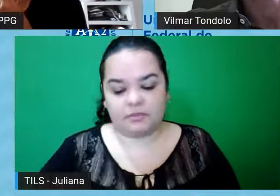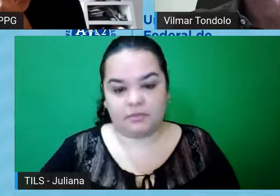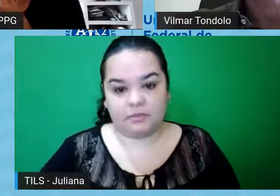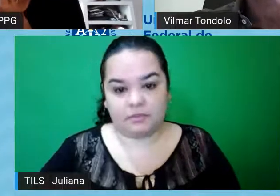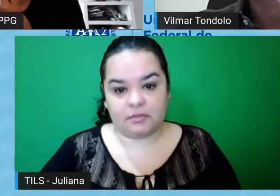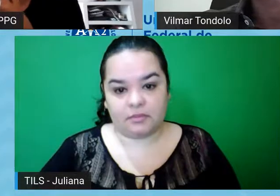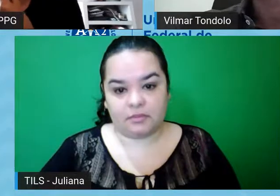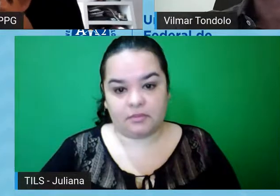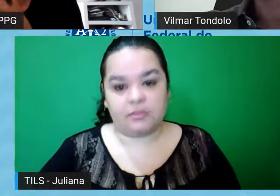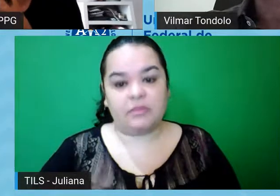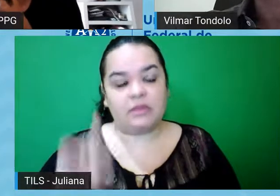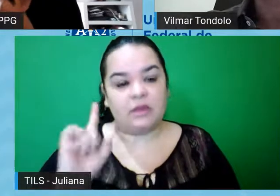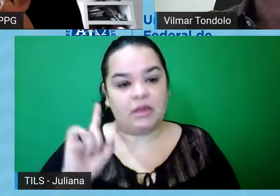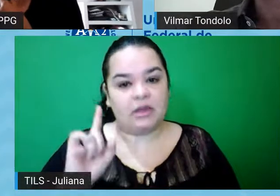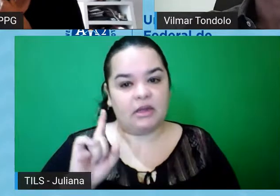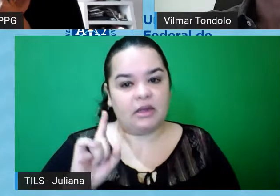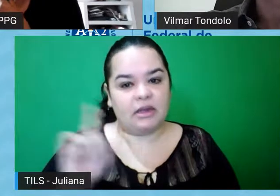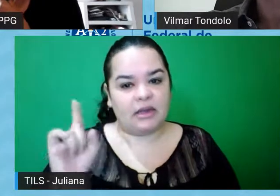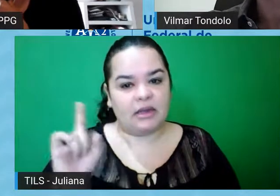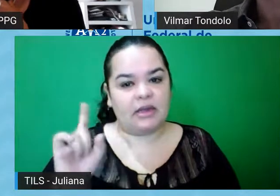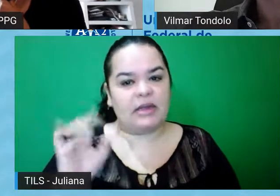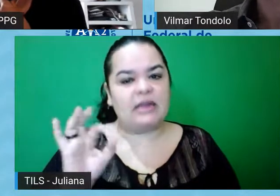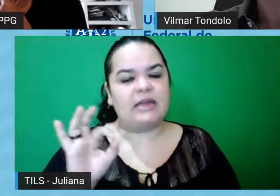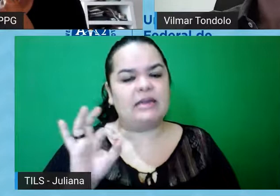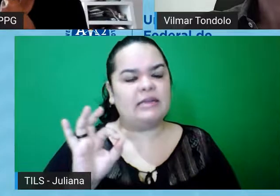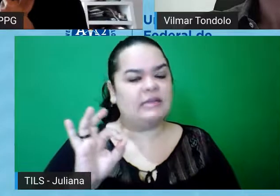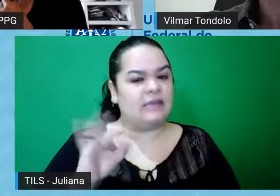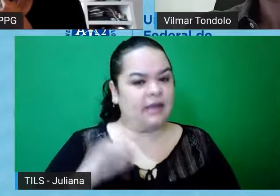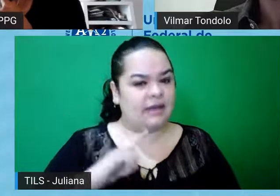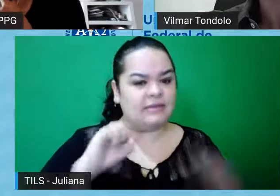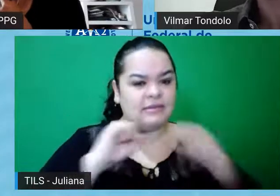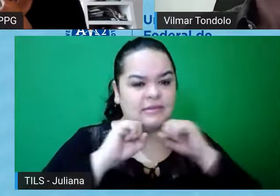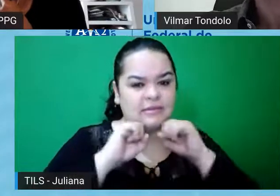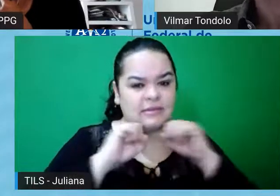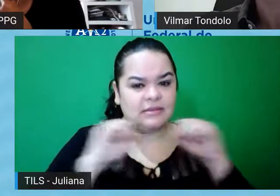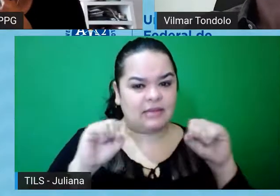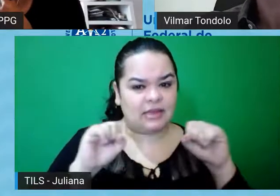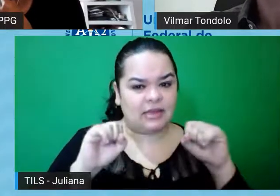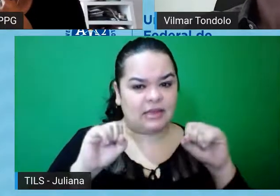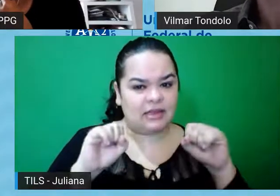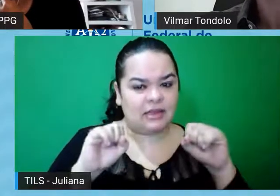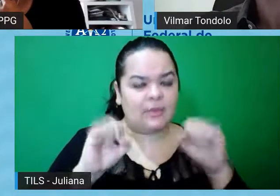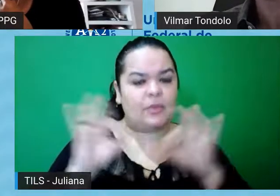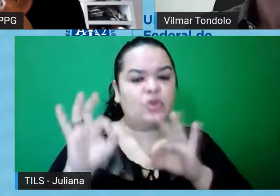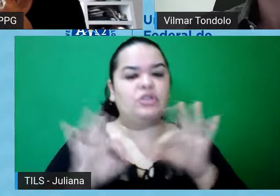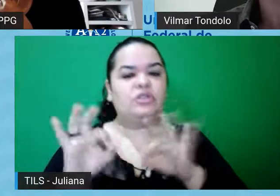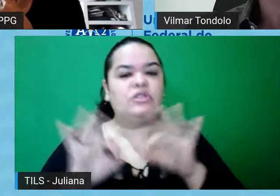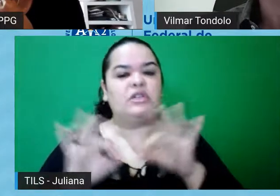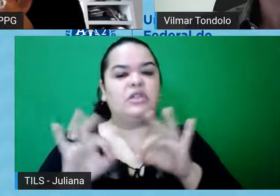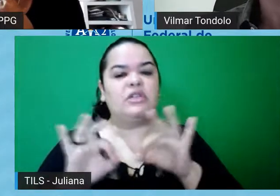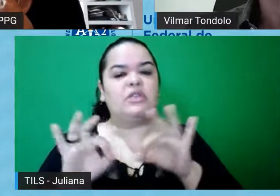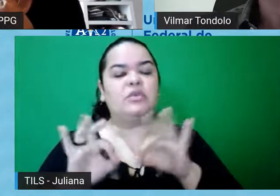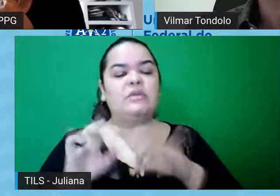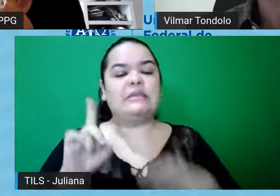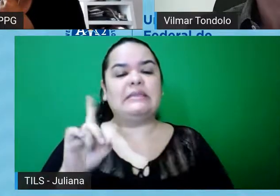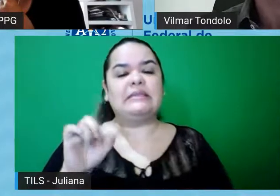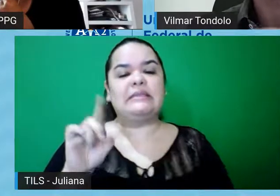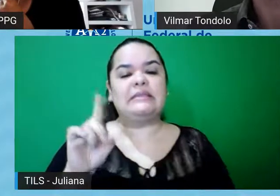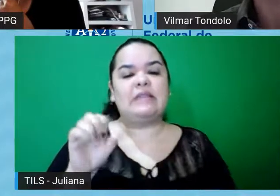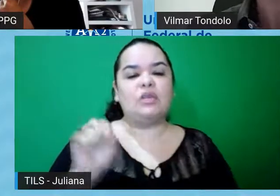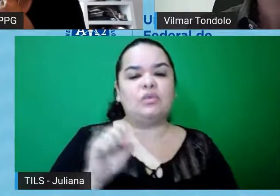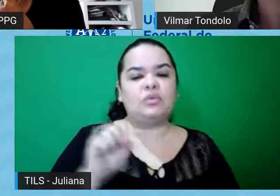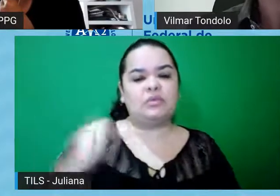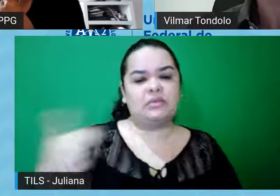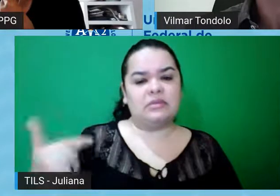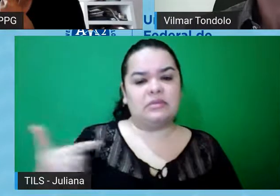da secretária da epidemiologia, né, então, projetos com dados secundários também devem ser cadastrados no CEP, então, projetos vinculados